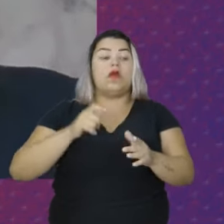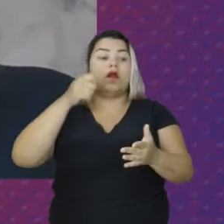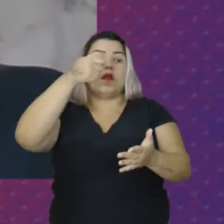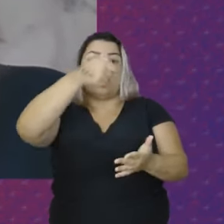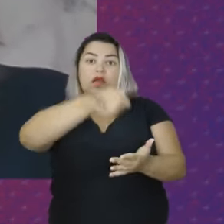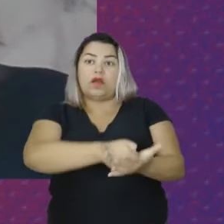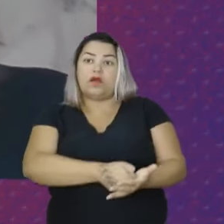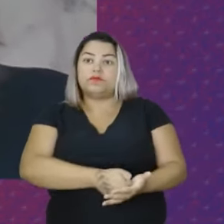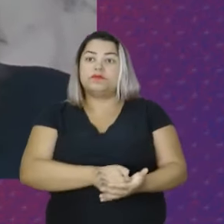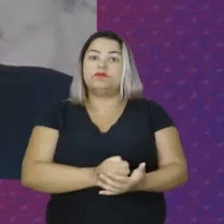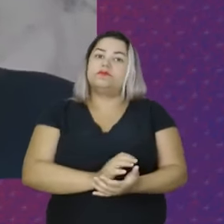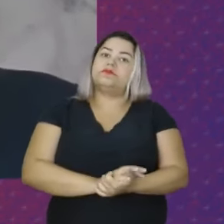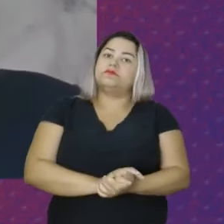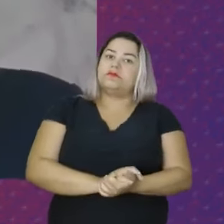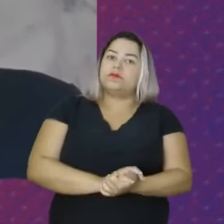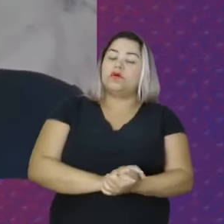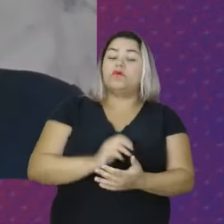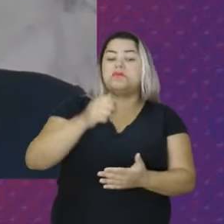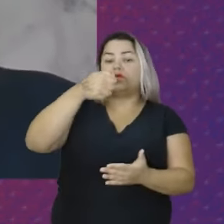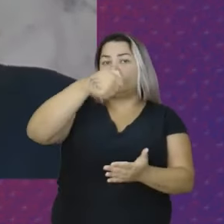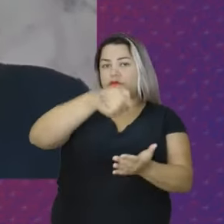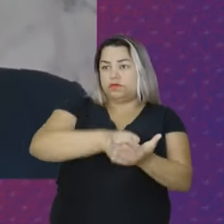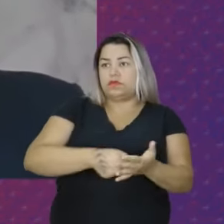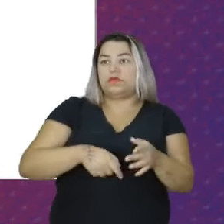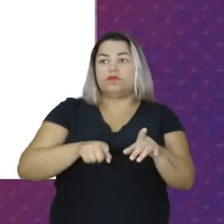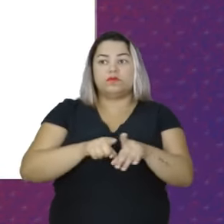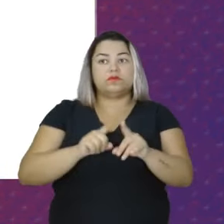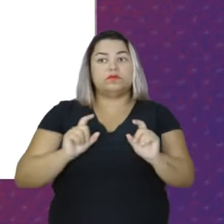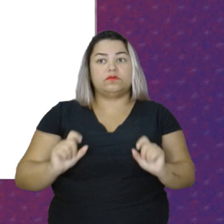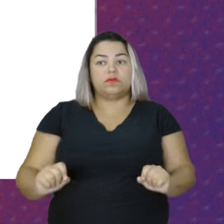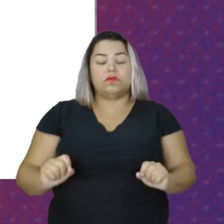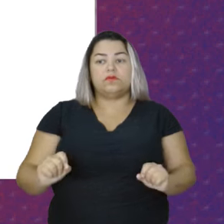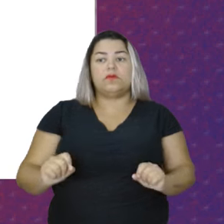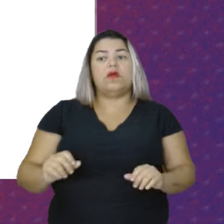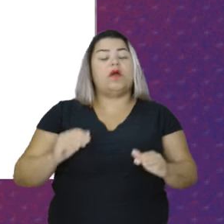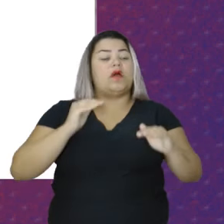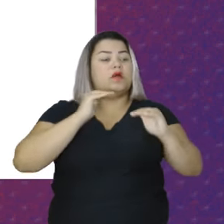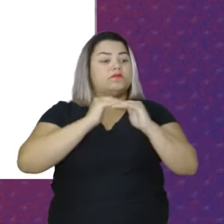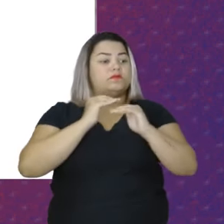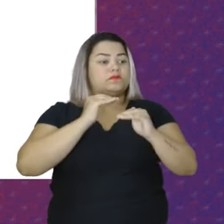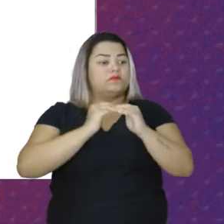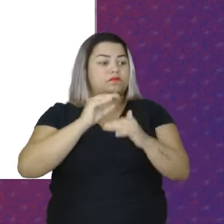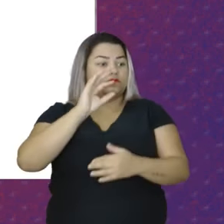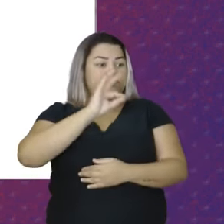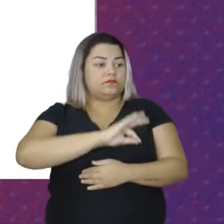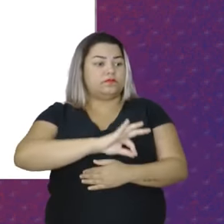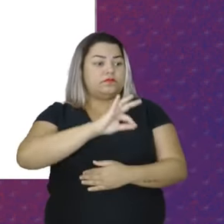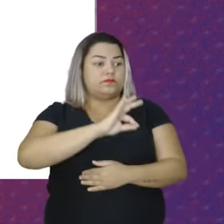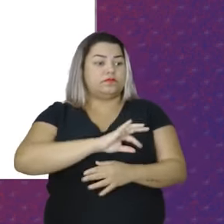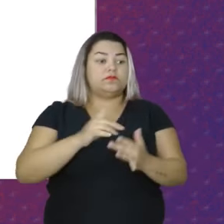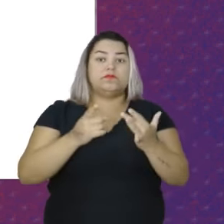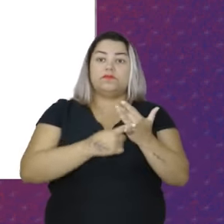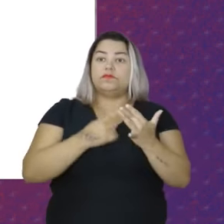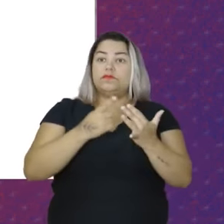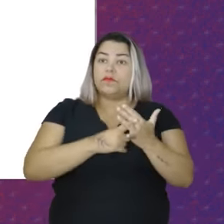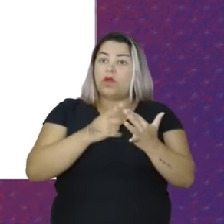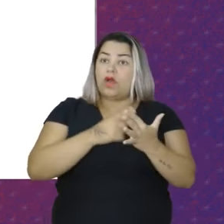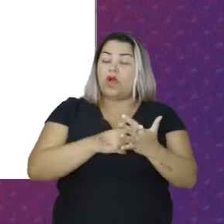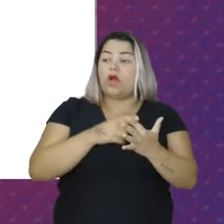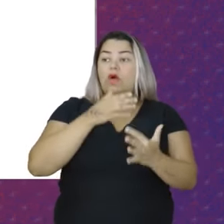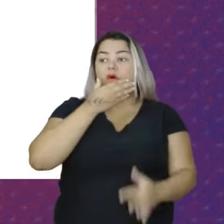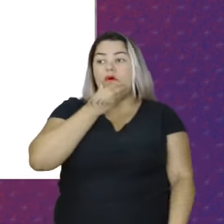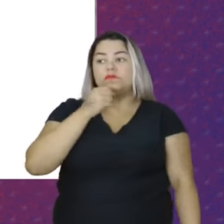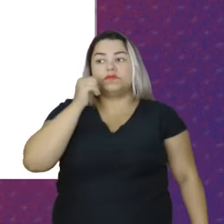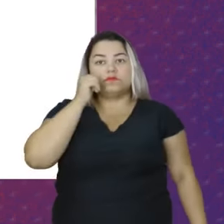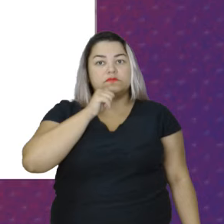A obrigatoriedade da igualdade salarial entre homens e mulheres no mundo